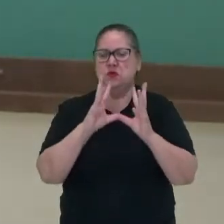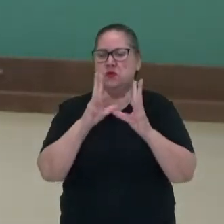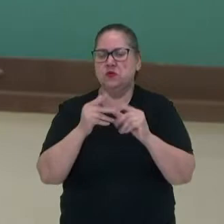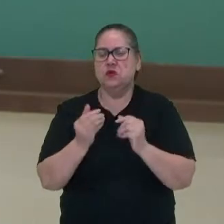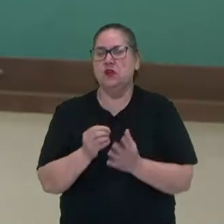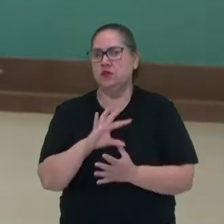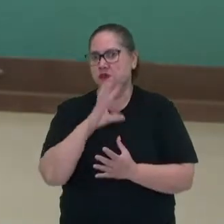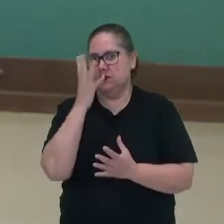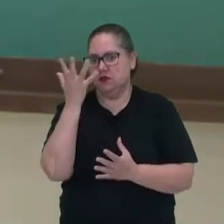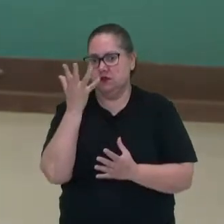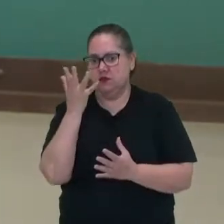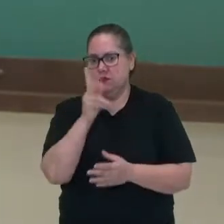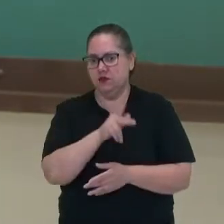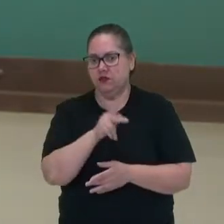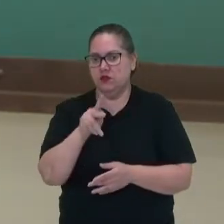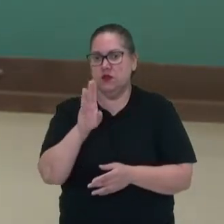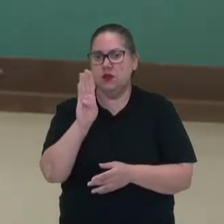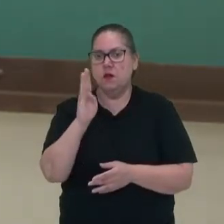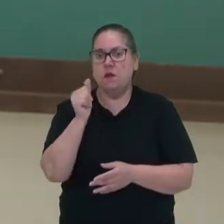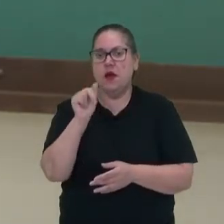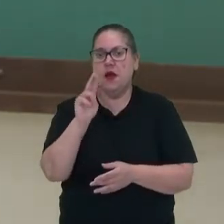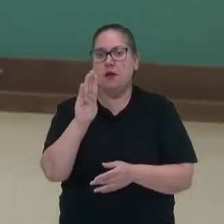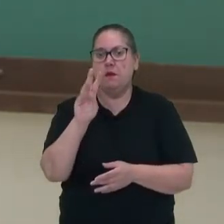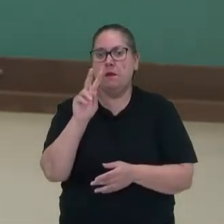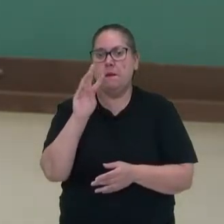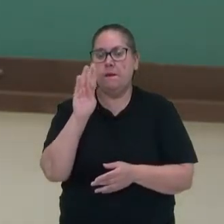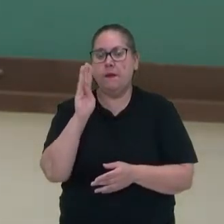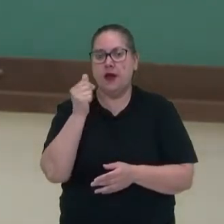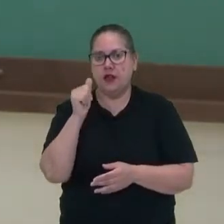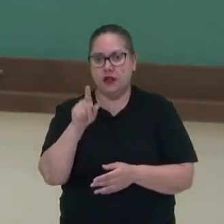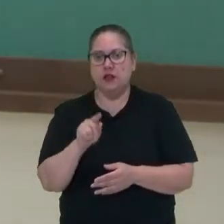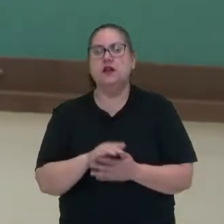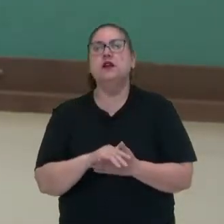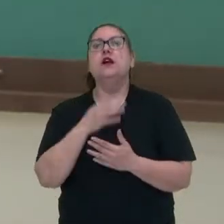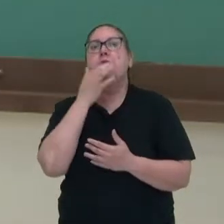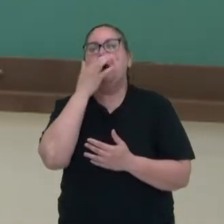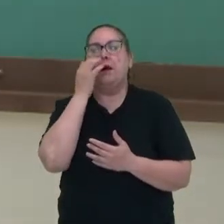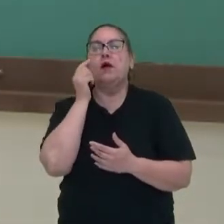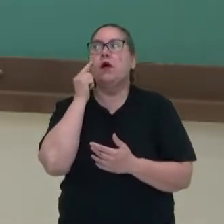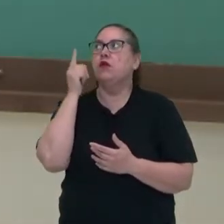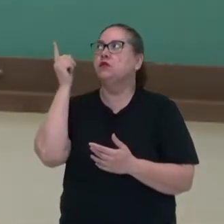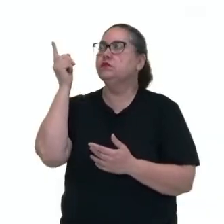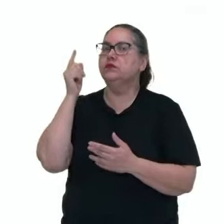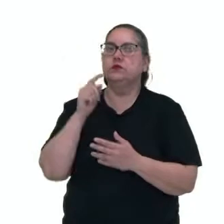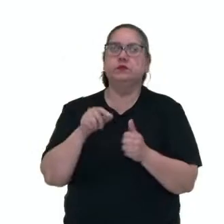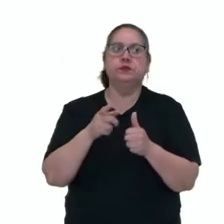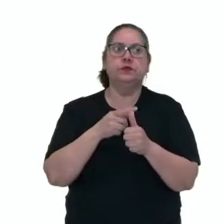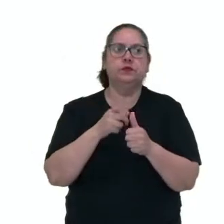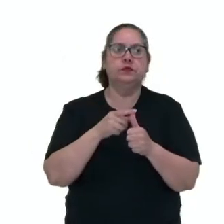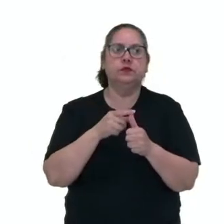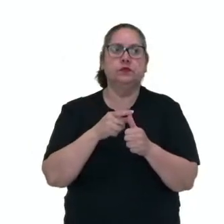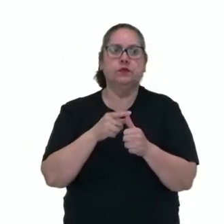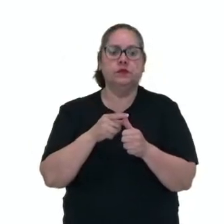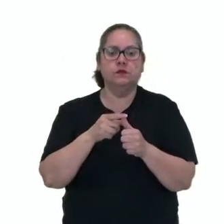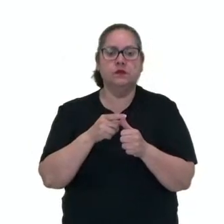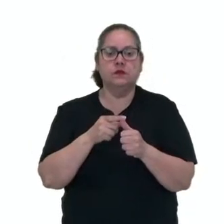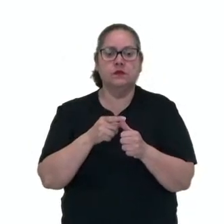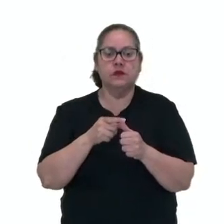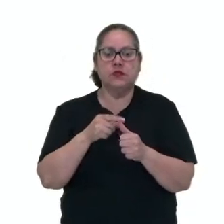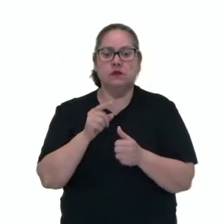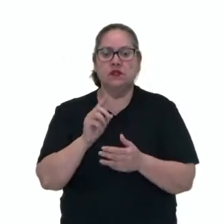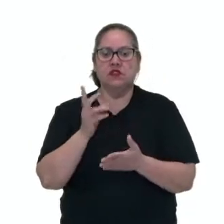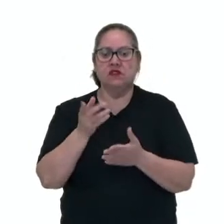ocorreu. Sou a professora Bárbara Furquim e vou acompanhar vocês nesse vídeo. Bom, primeiro a decisão pela